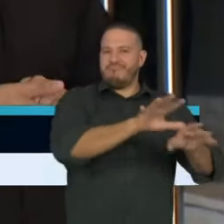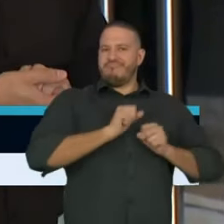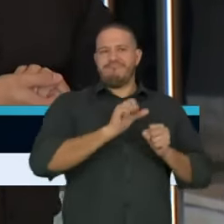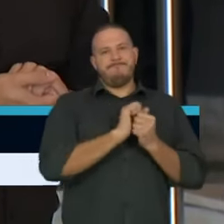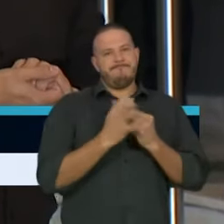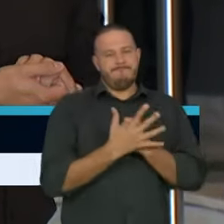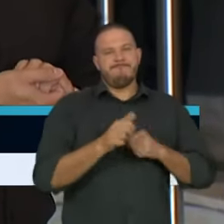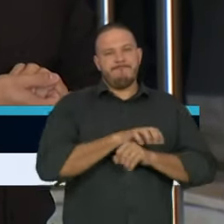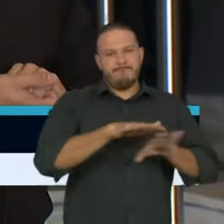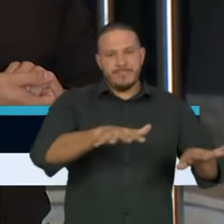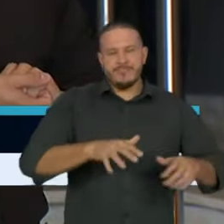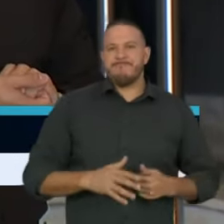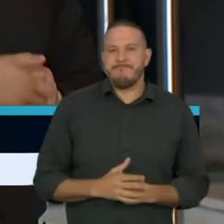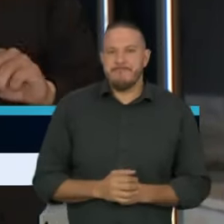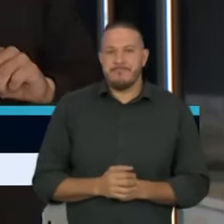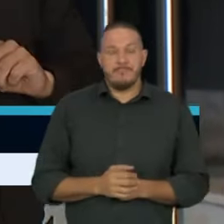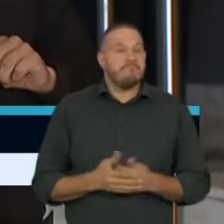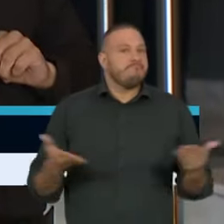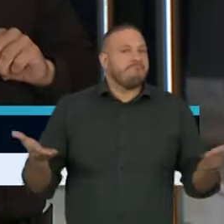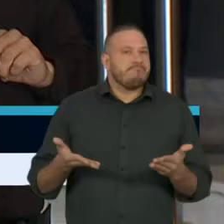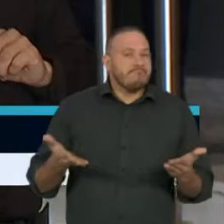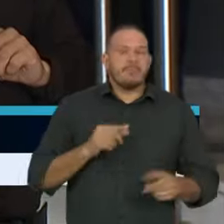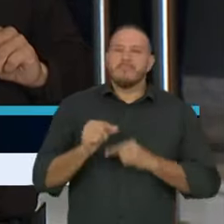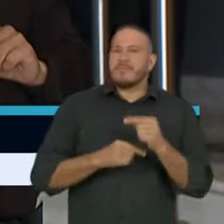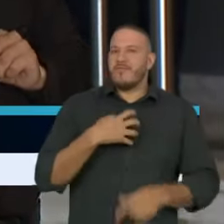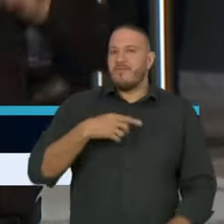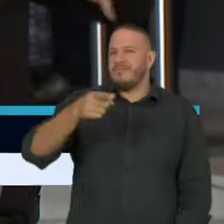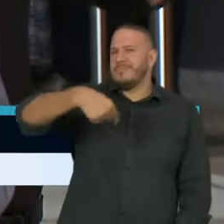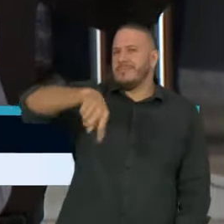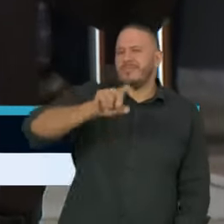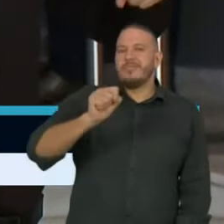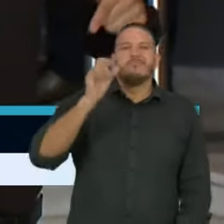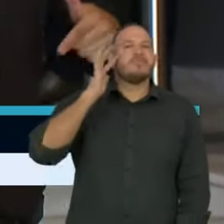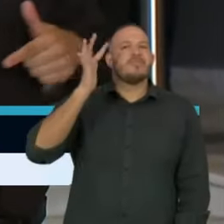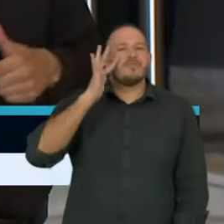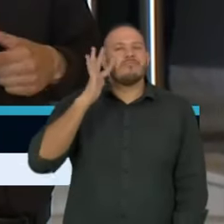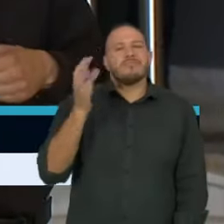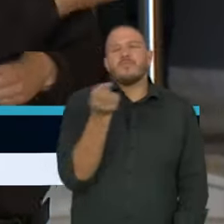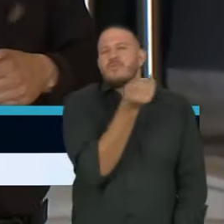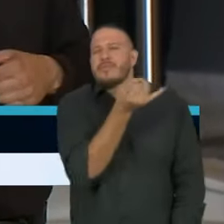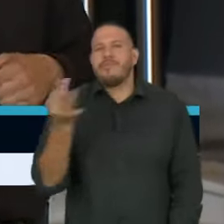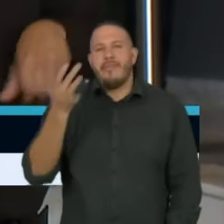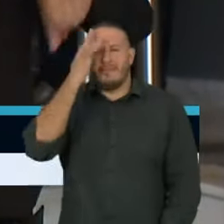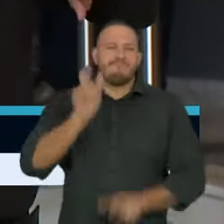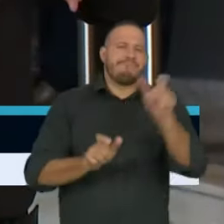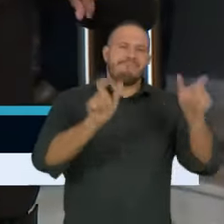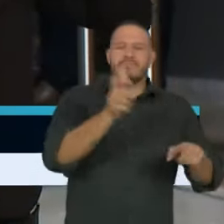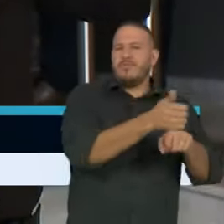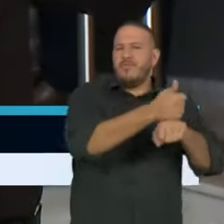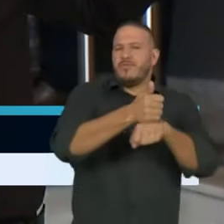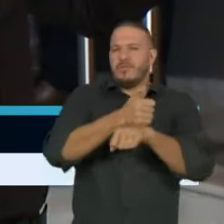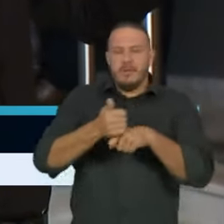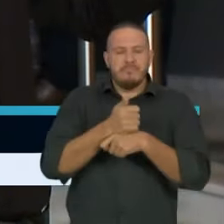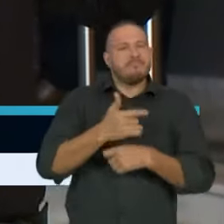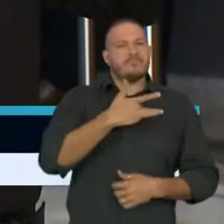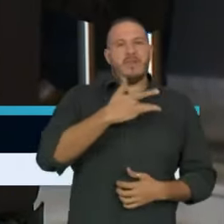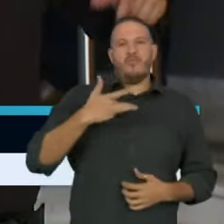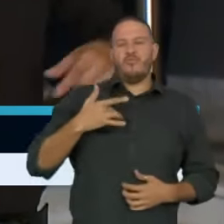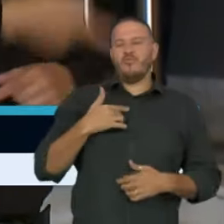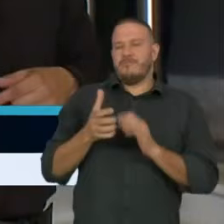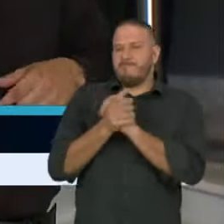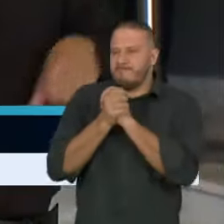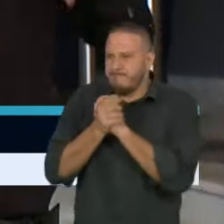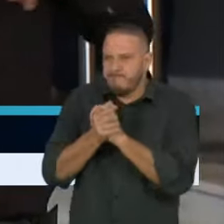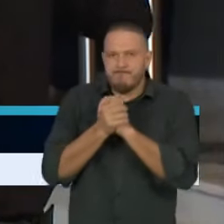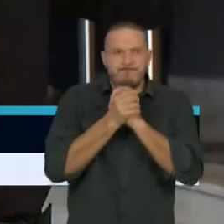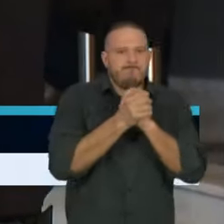coronavírus. Nesse sentido, vocês podem imaginar a quantidade de milhares de profissionais de saúde, a quem eu agradeço aqui, estendo o